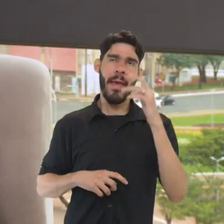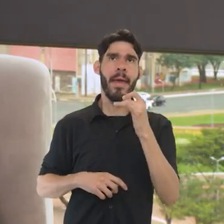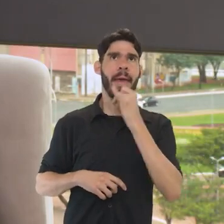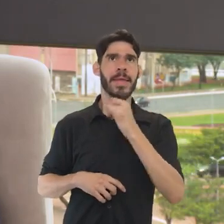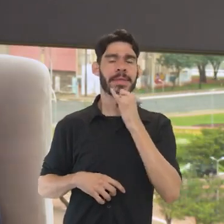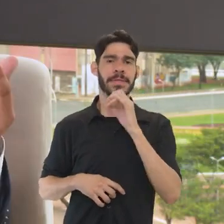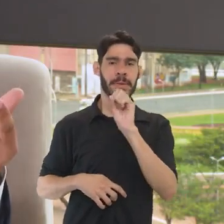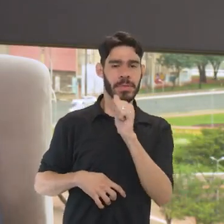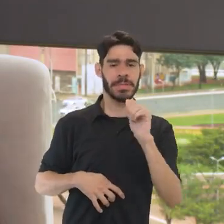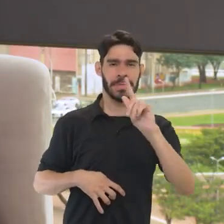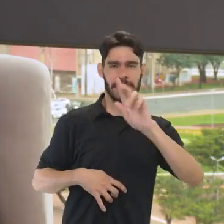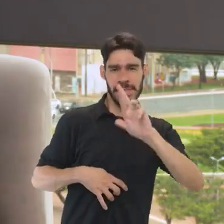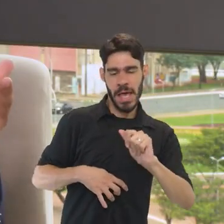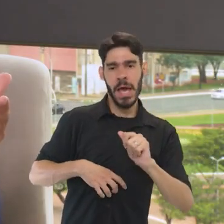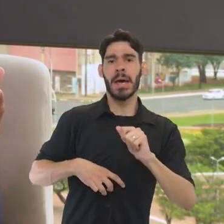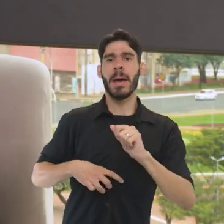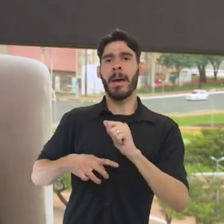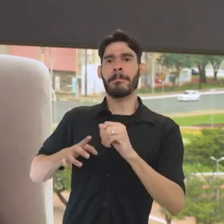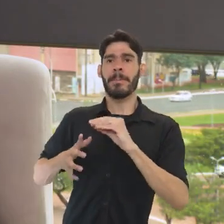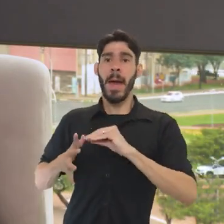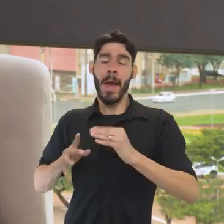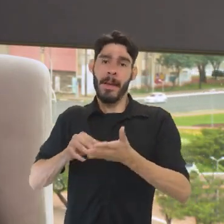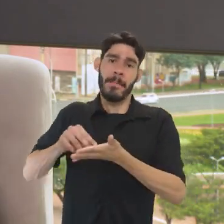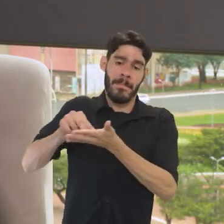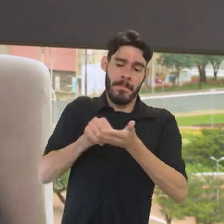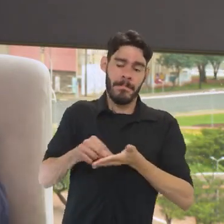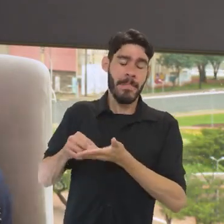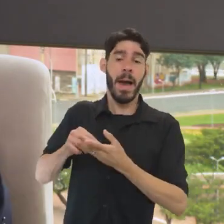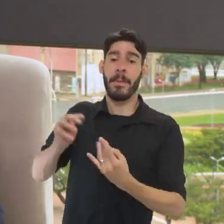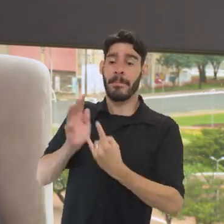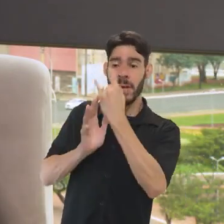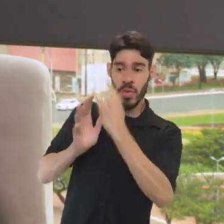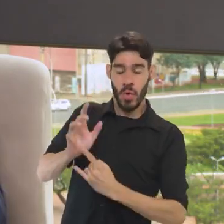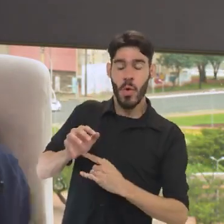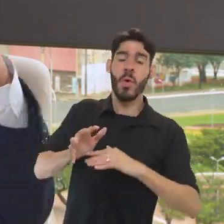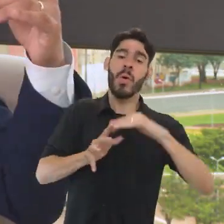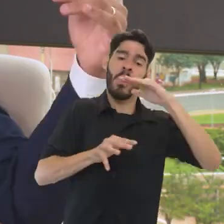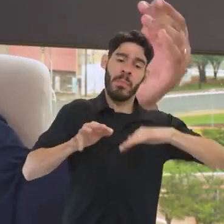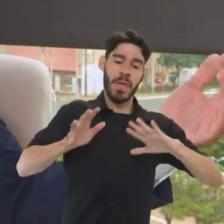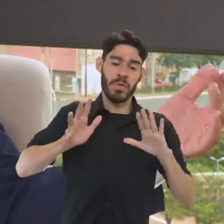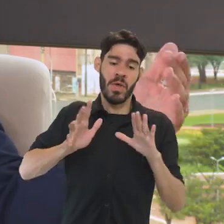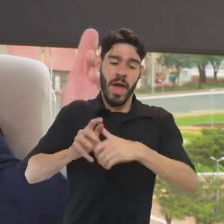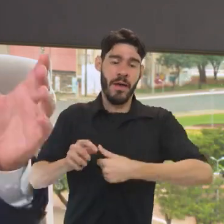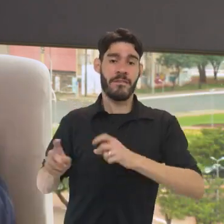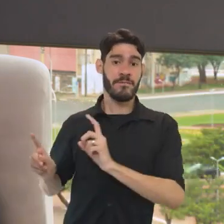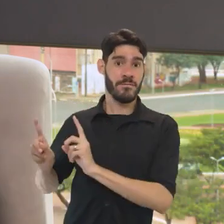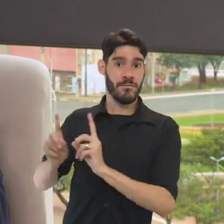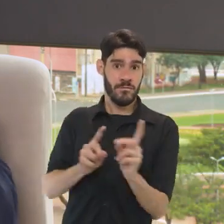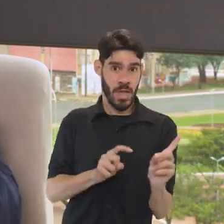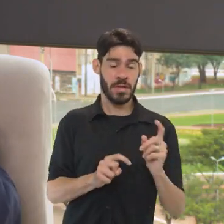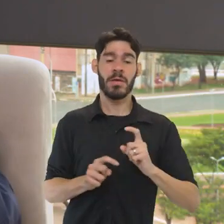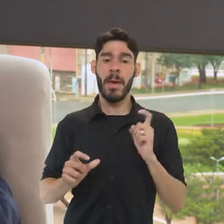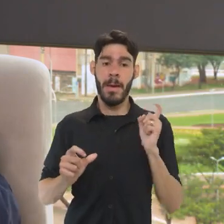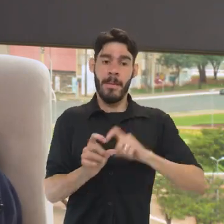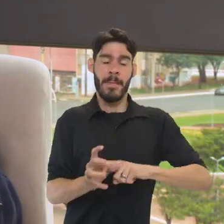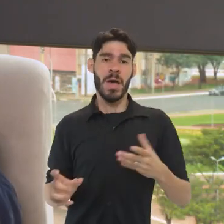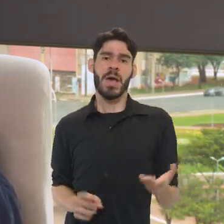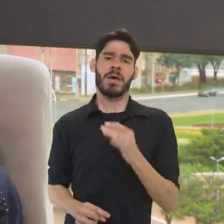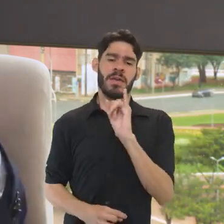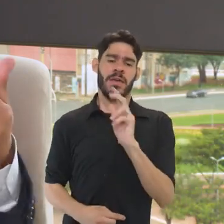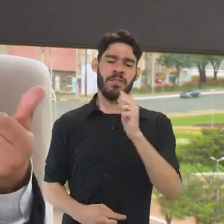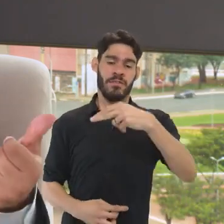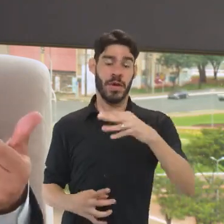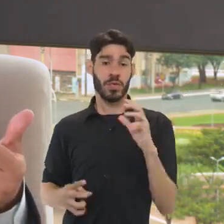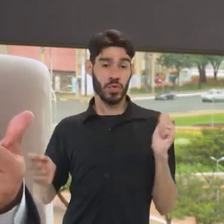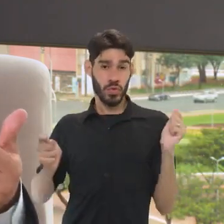obras sacras, mapas, arquivos, que por vezes acabam sendo roubados, traficados. E existe uma parceria hoje do